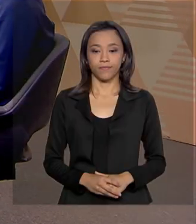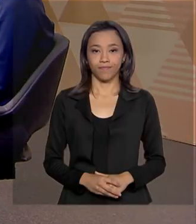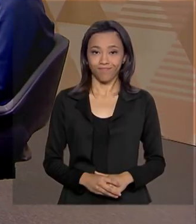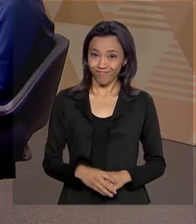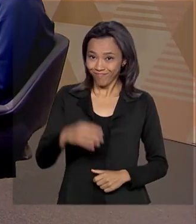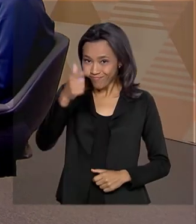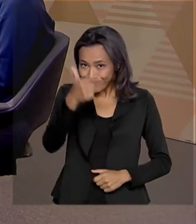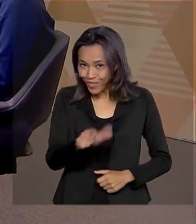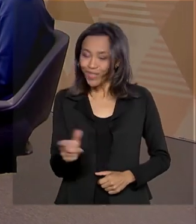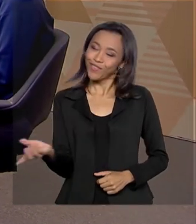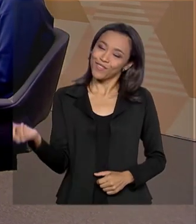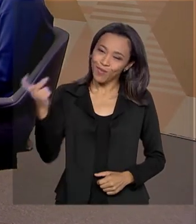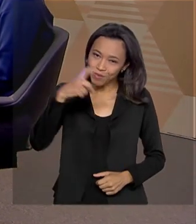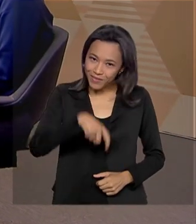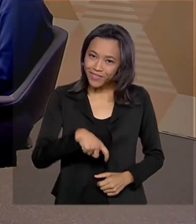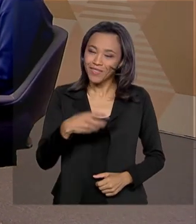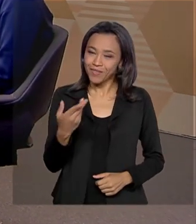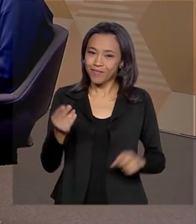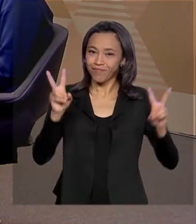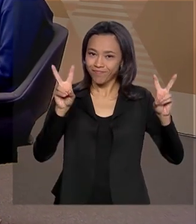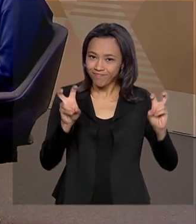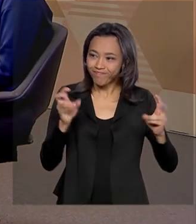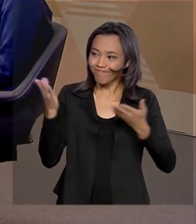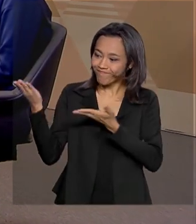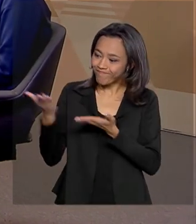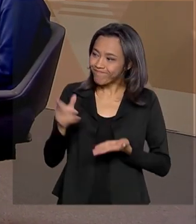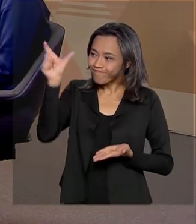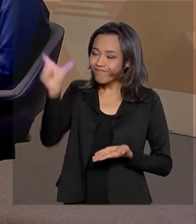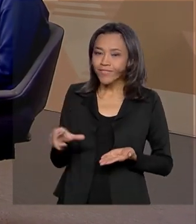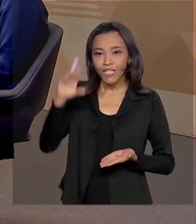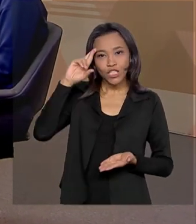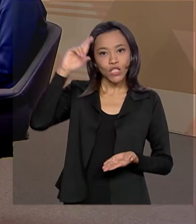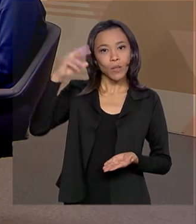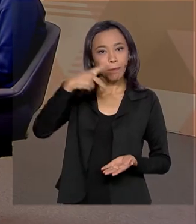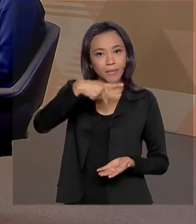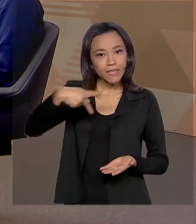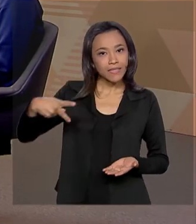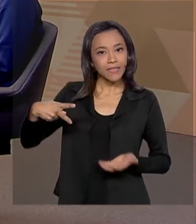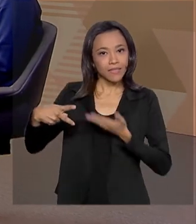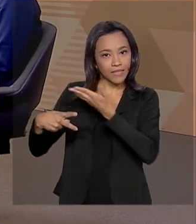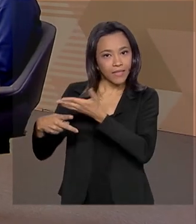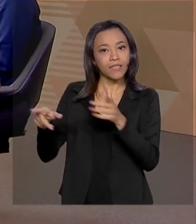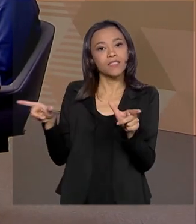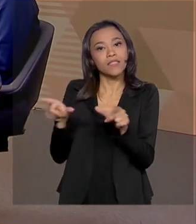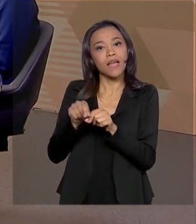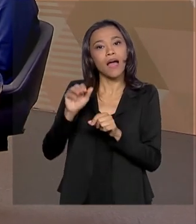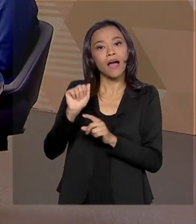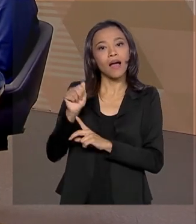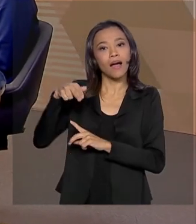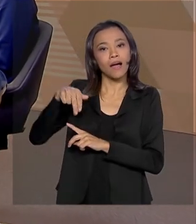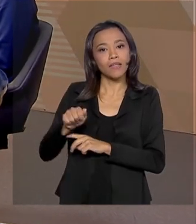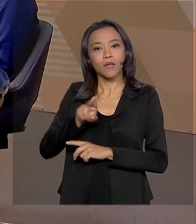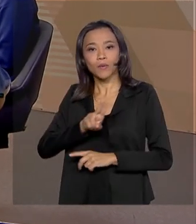De volta com o Brasil em pauta, a convidada é a diretora-presidente da Agência Nacional de Águas,